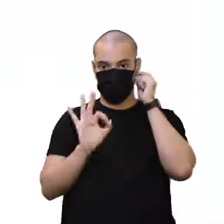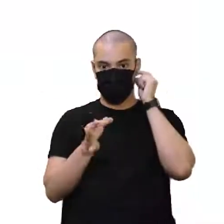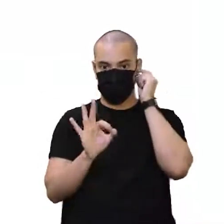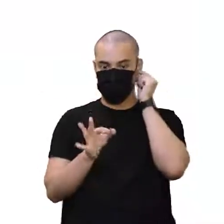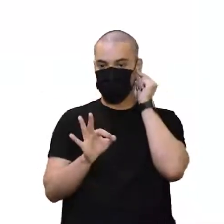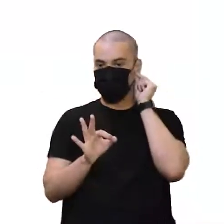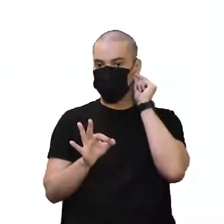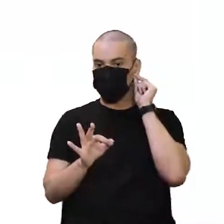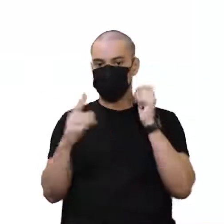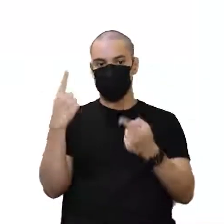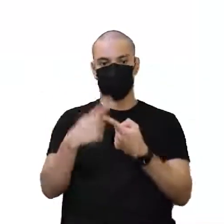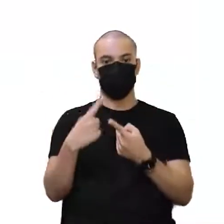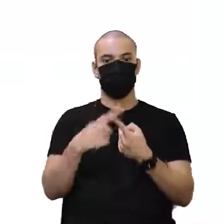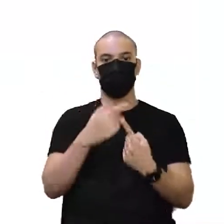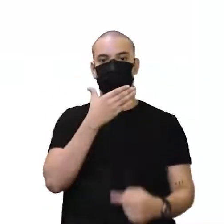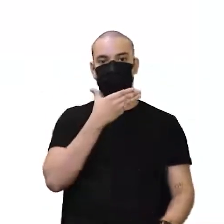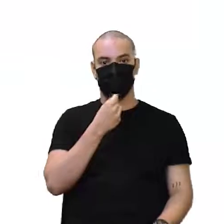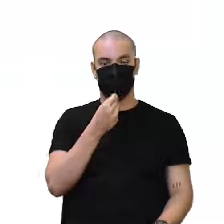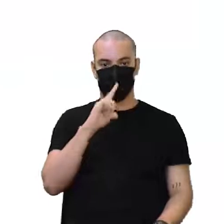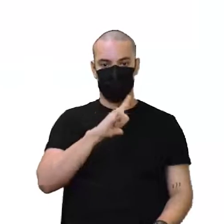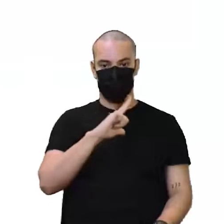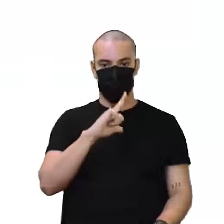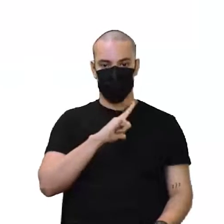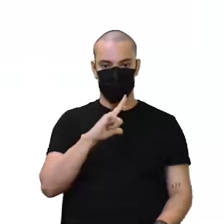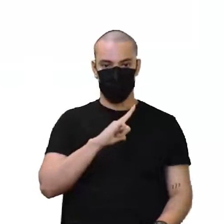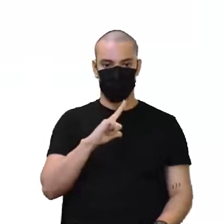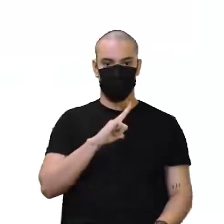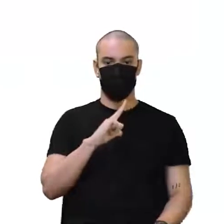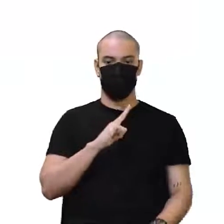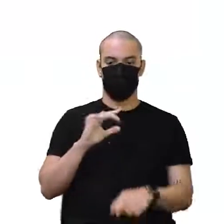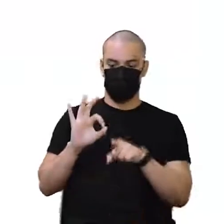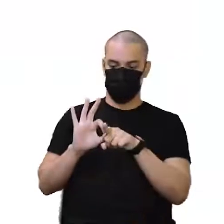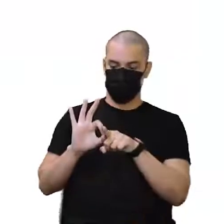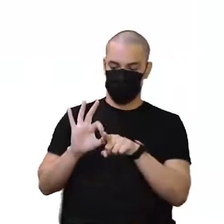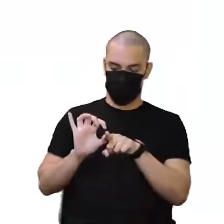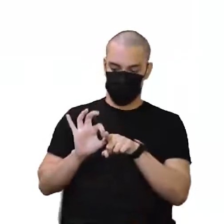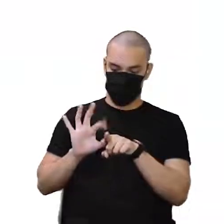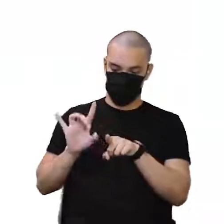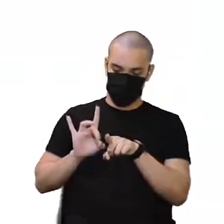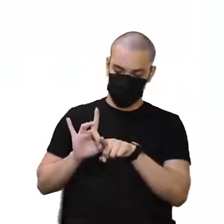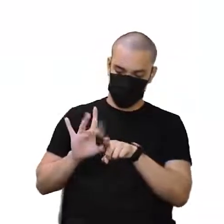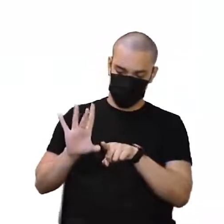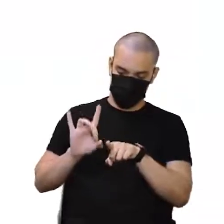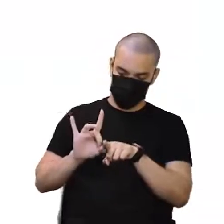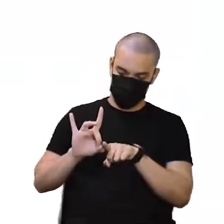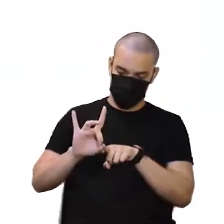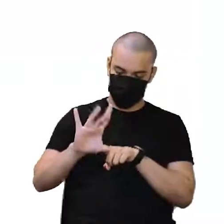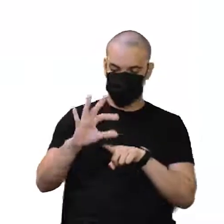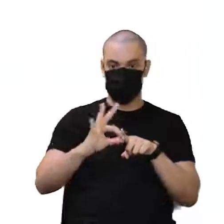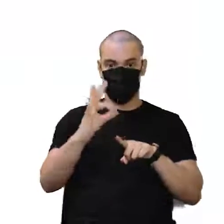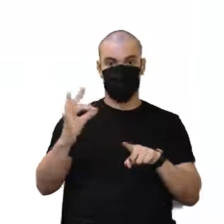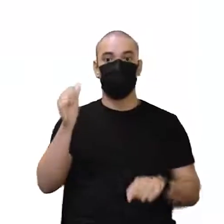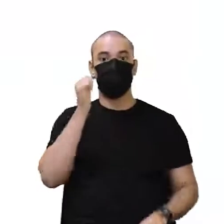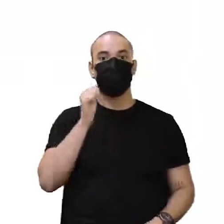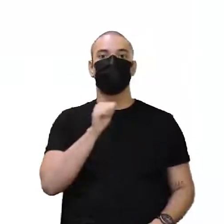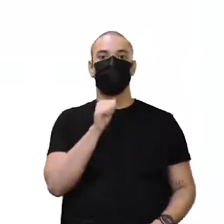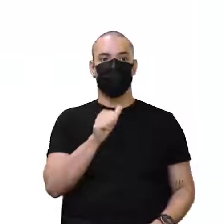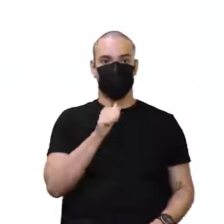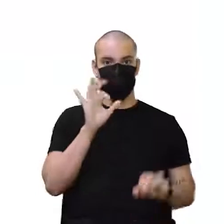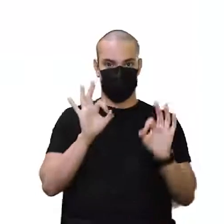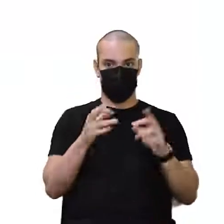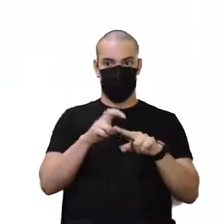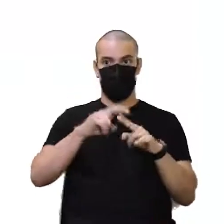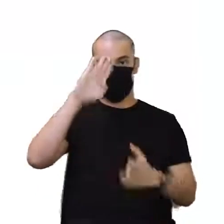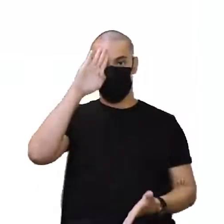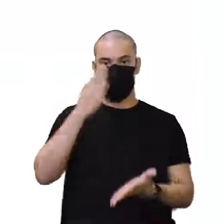sangue era o sêmen, o homem, e o sangue normal, né, que era do ciclo menstrual da mulher. Então, eles